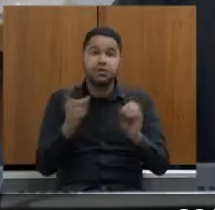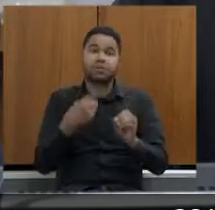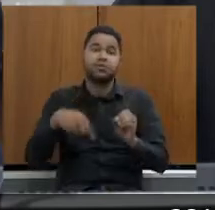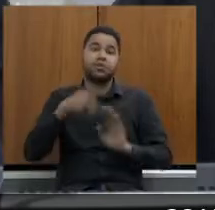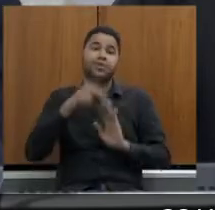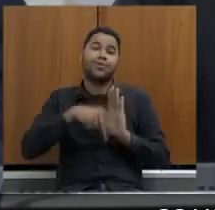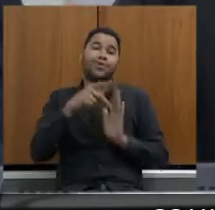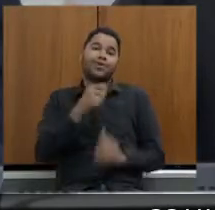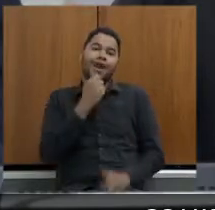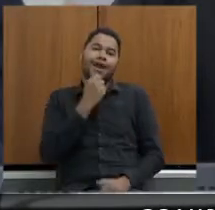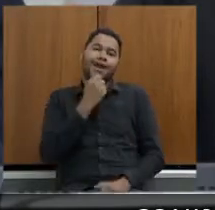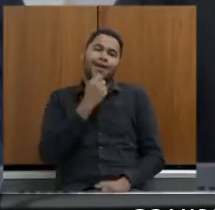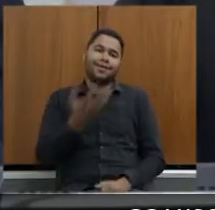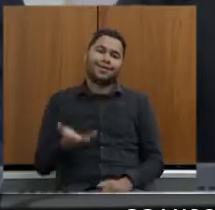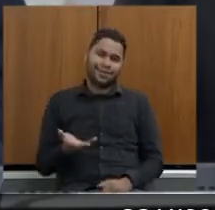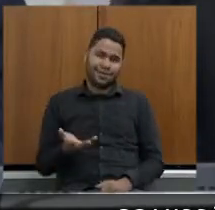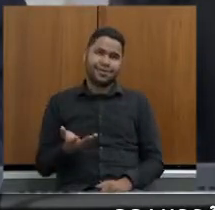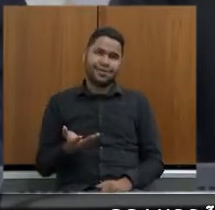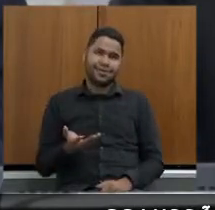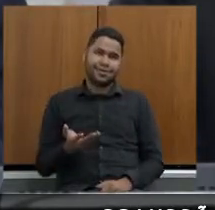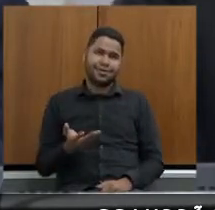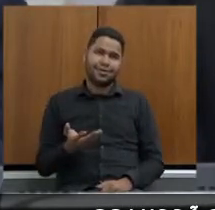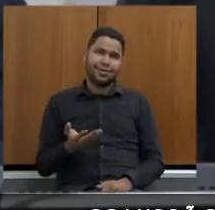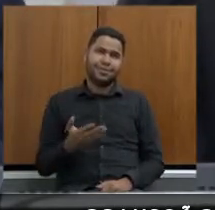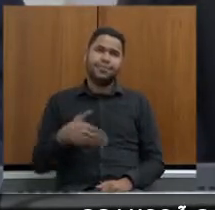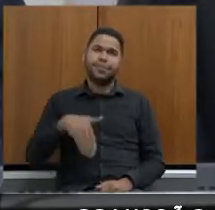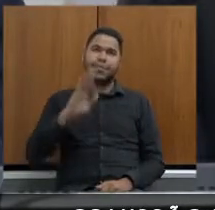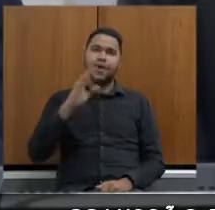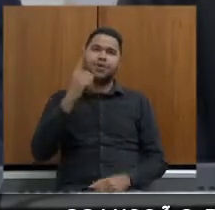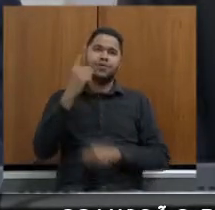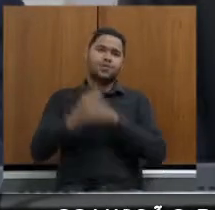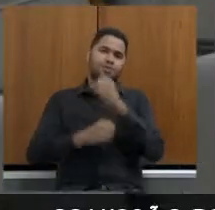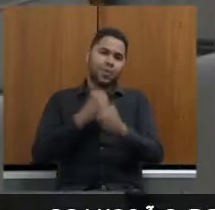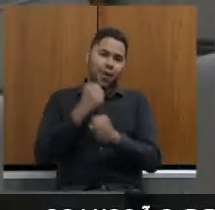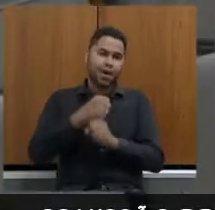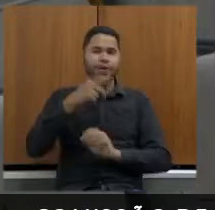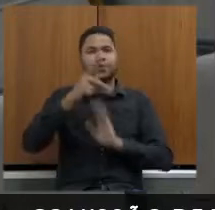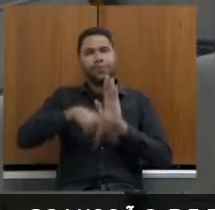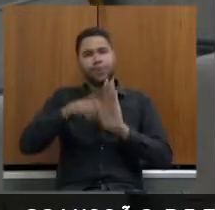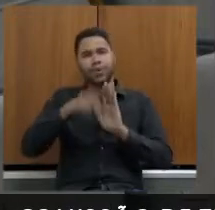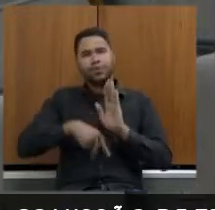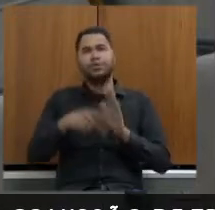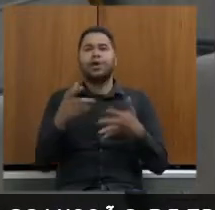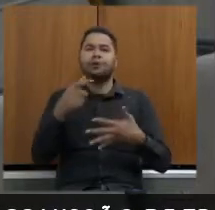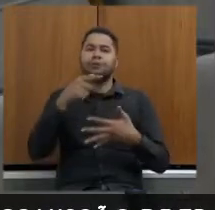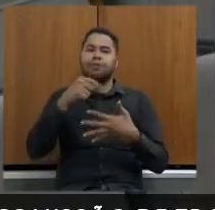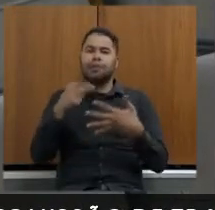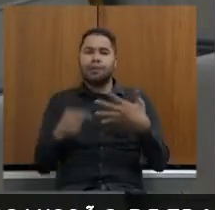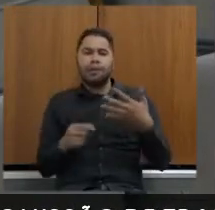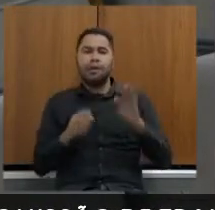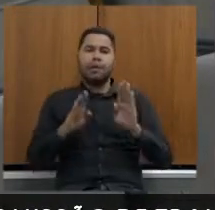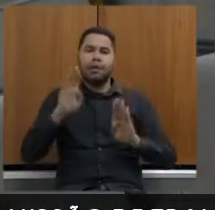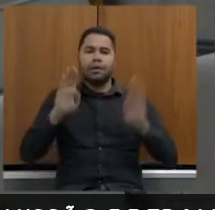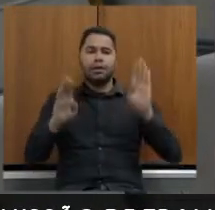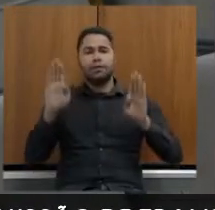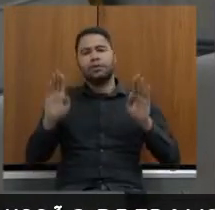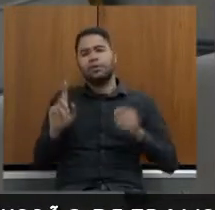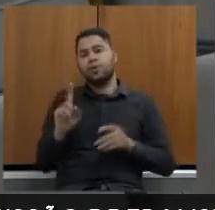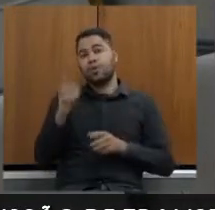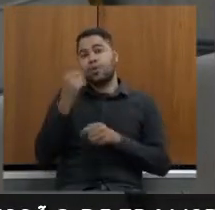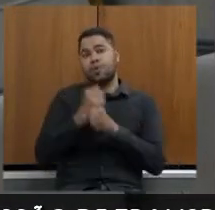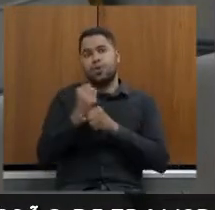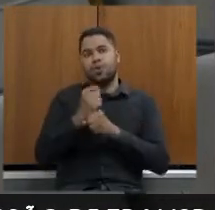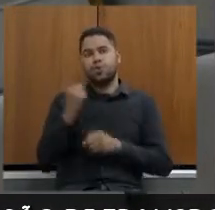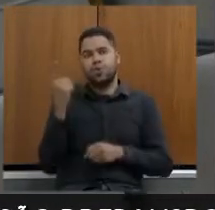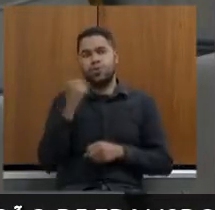projeto ainda viu deputado era mais um ano aí de projeto licitação e ganhou pelo menos um ano para que a gente